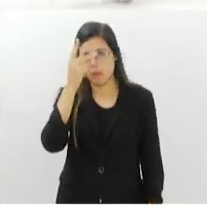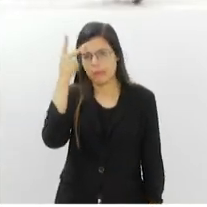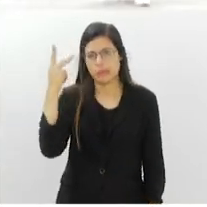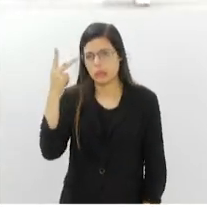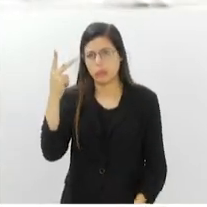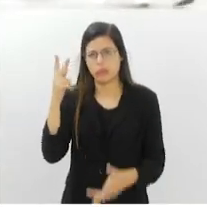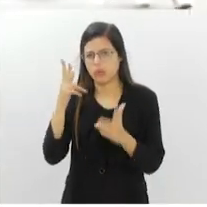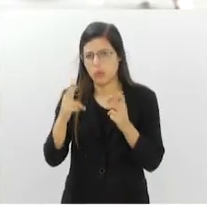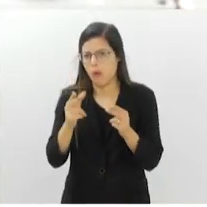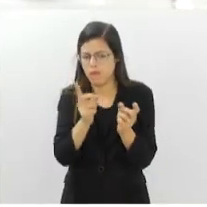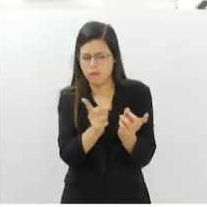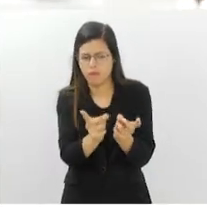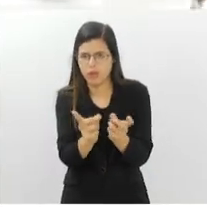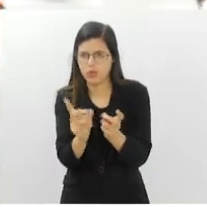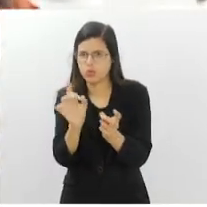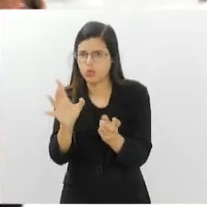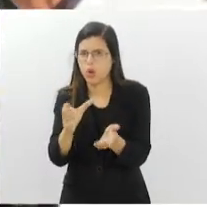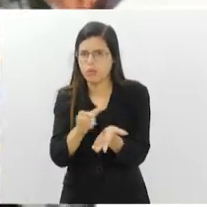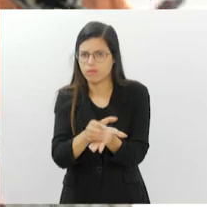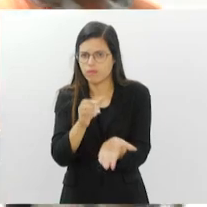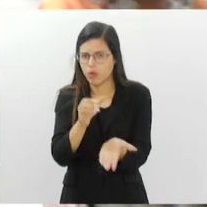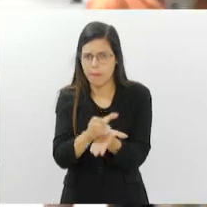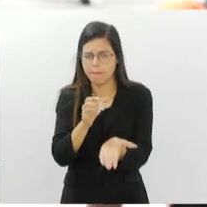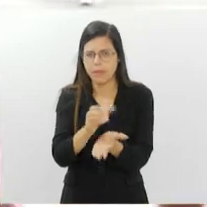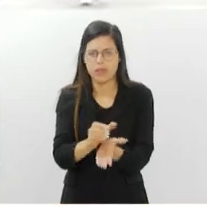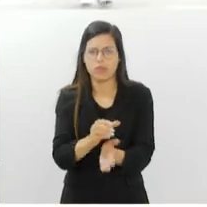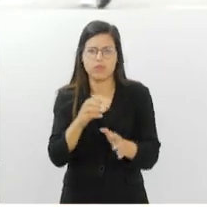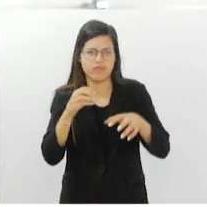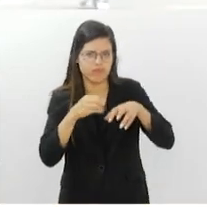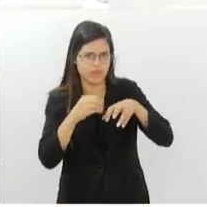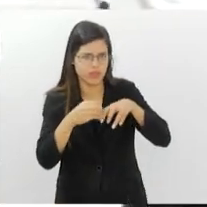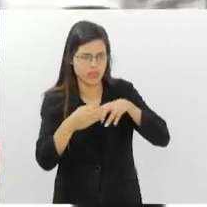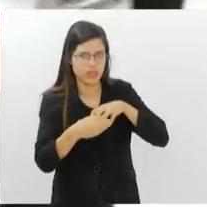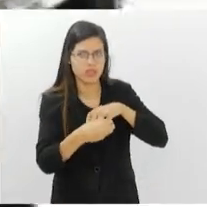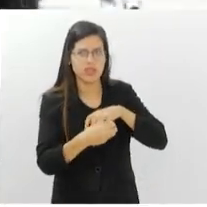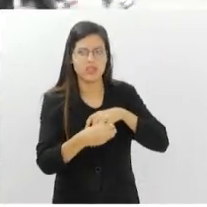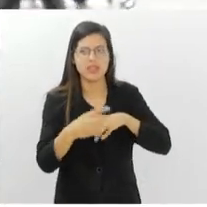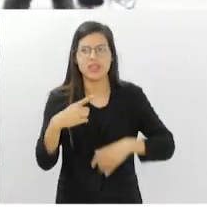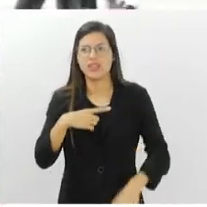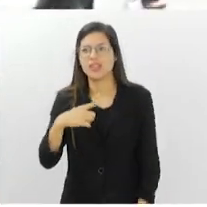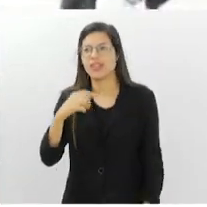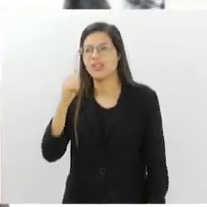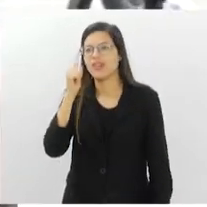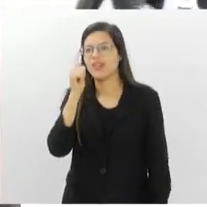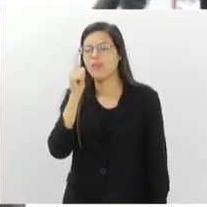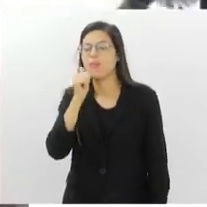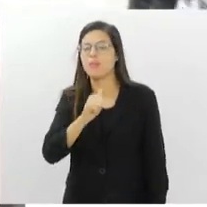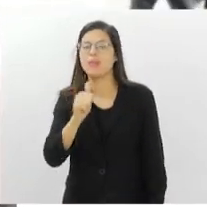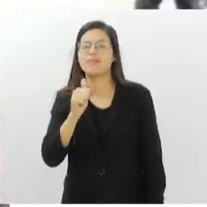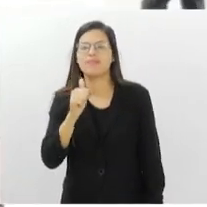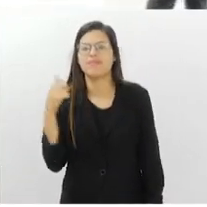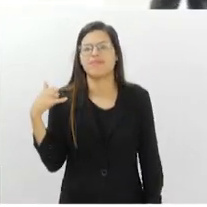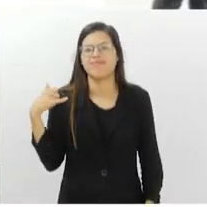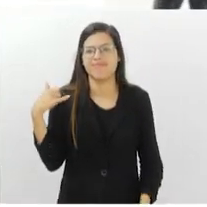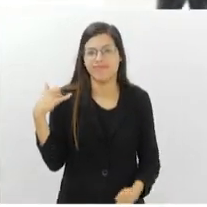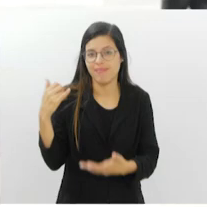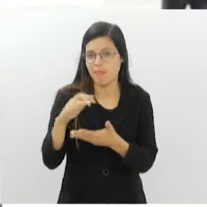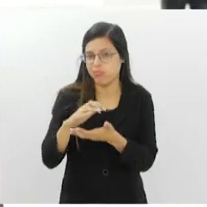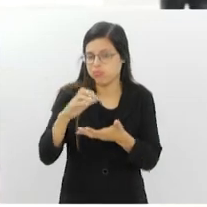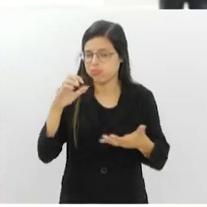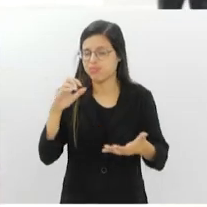E teve uma senhora, eu infelizmente não lembro o nome dela, eu gostaria muito de lembrar, porque ela